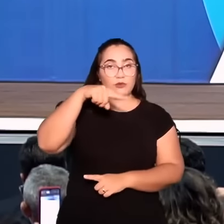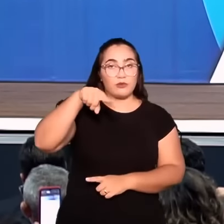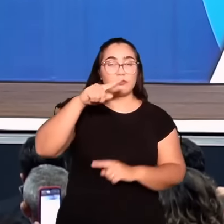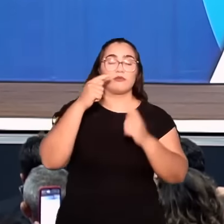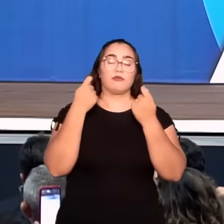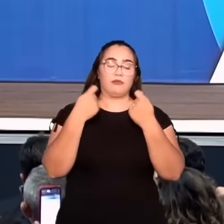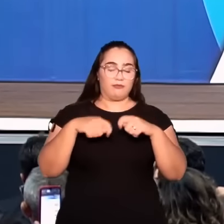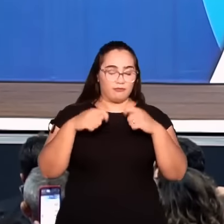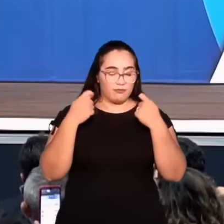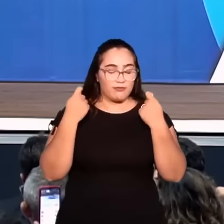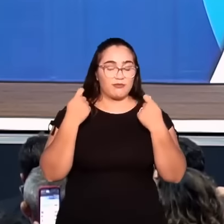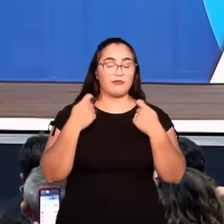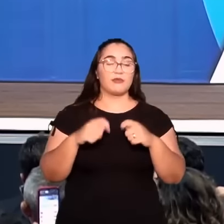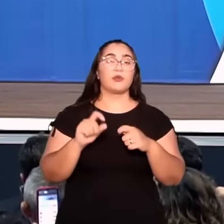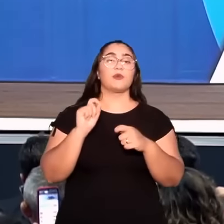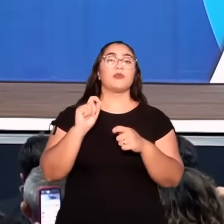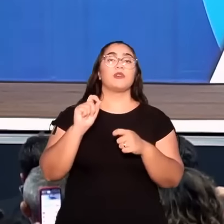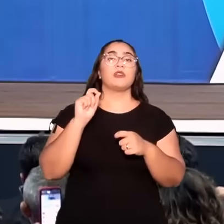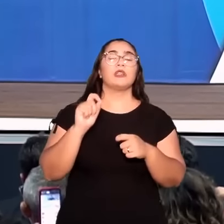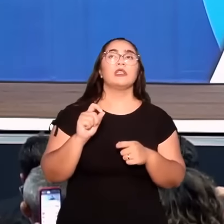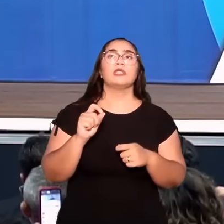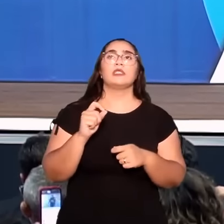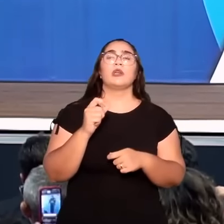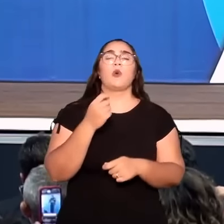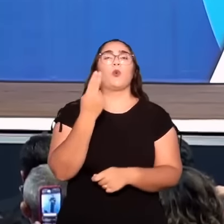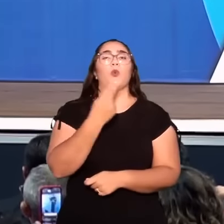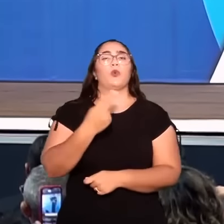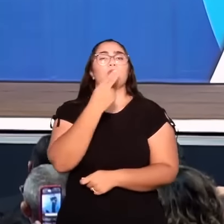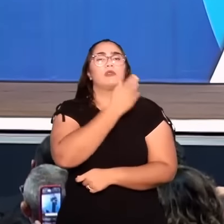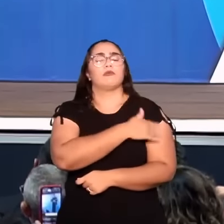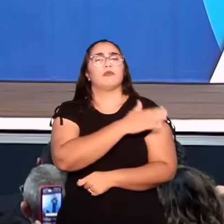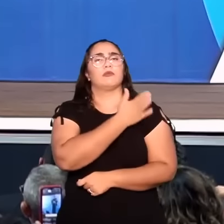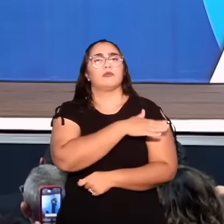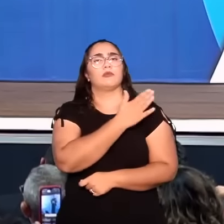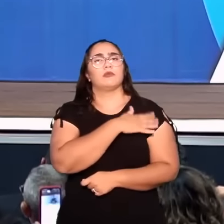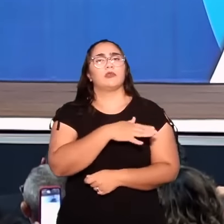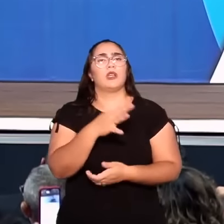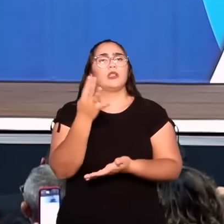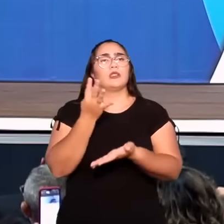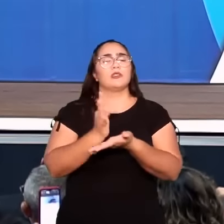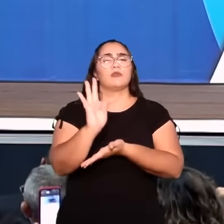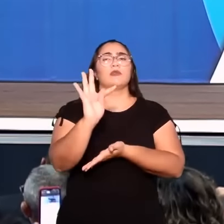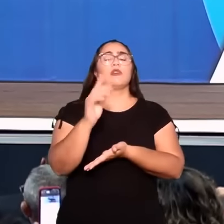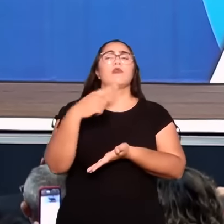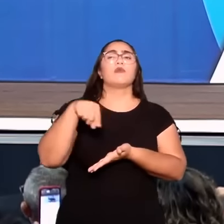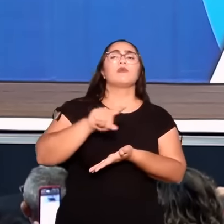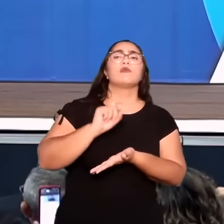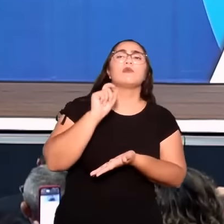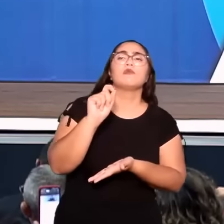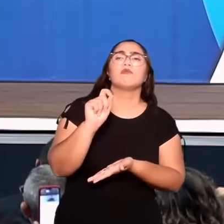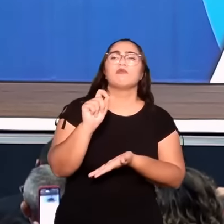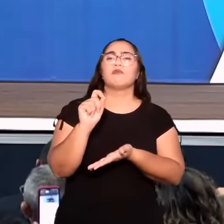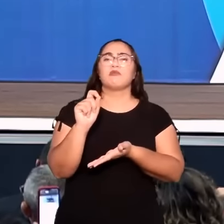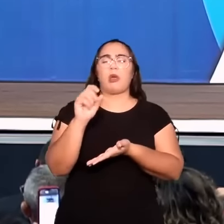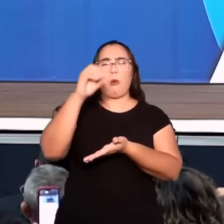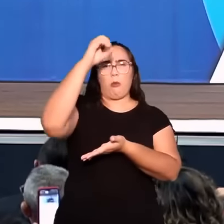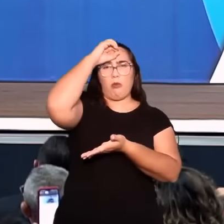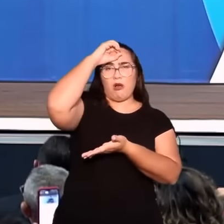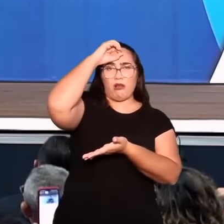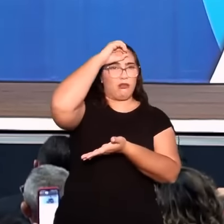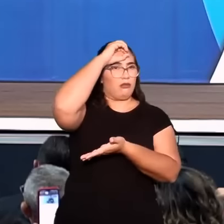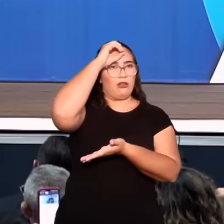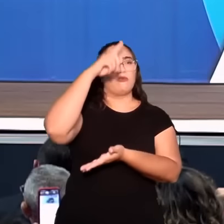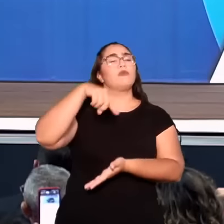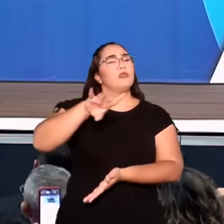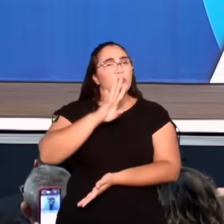precisam colocá-los em prática. Tessalonicenses. Vocês não são ignorantes quanto